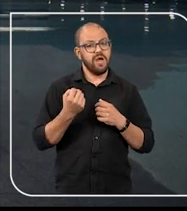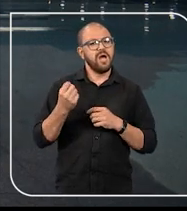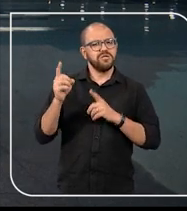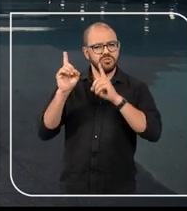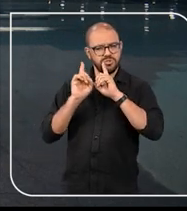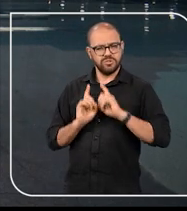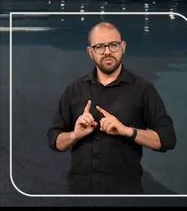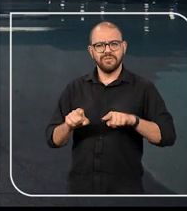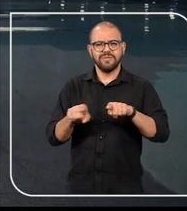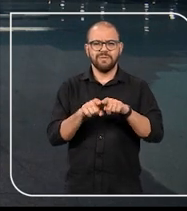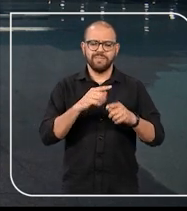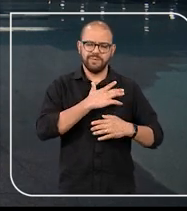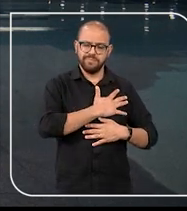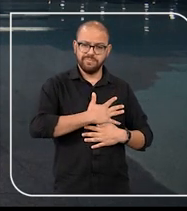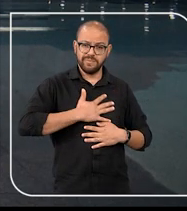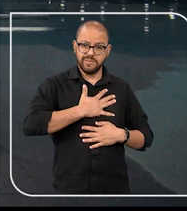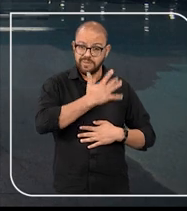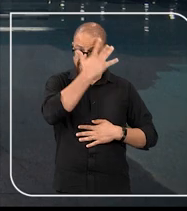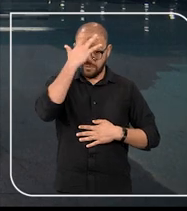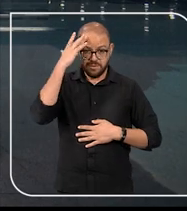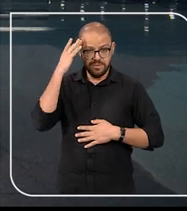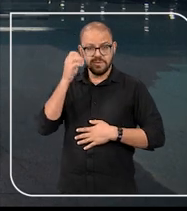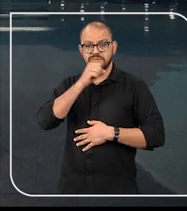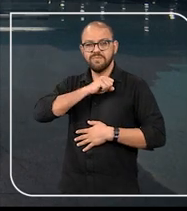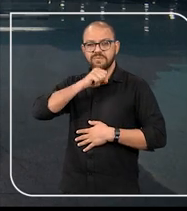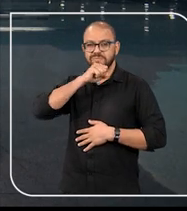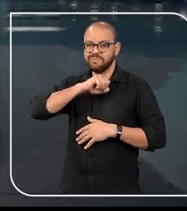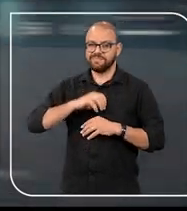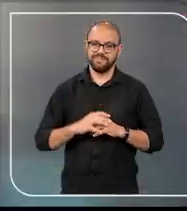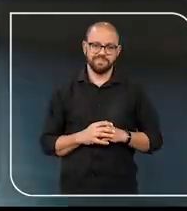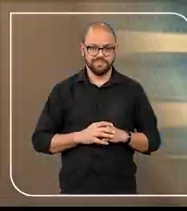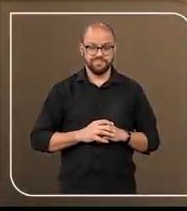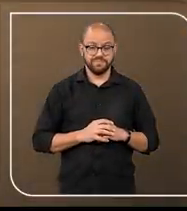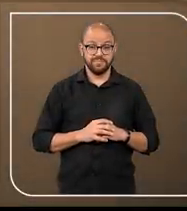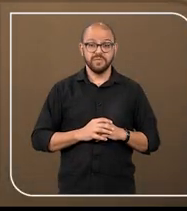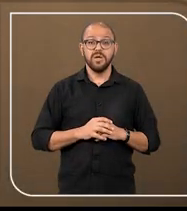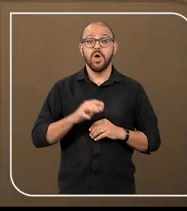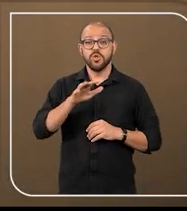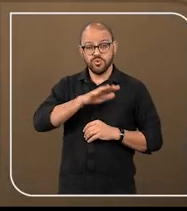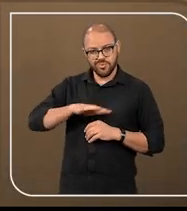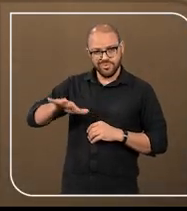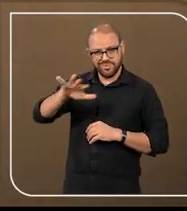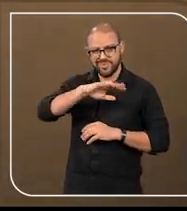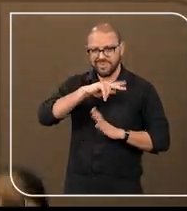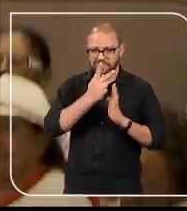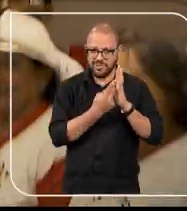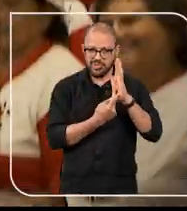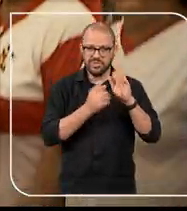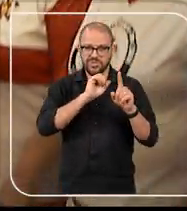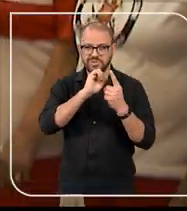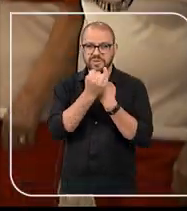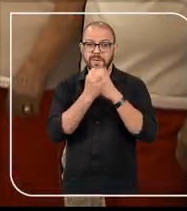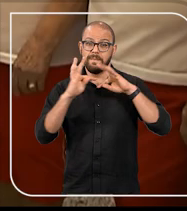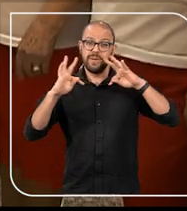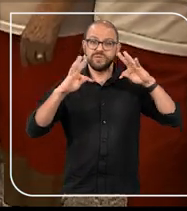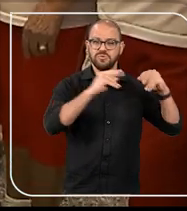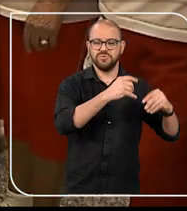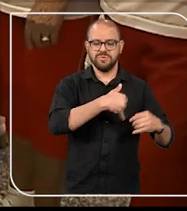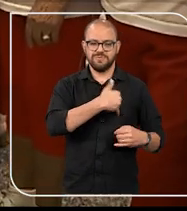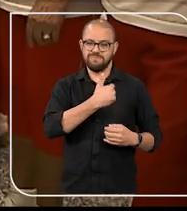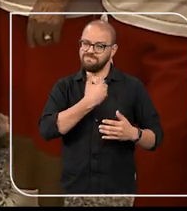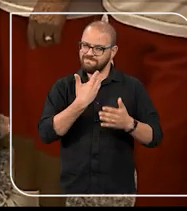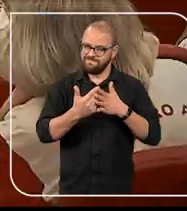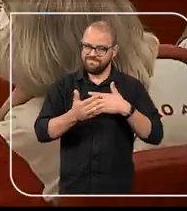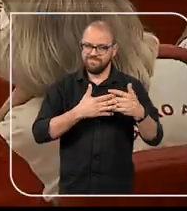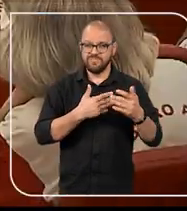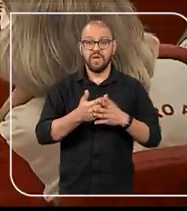valorizando a dignidade e o bem-estar das pessoas idosas. Os participantes do projeto Sociedade para